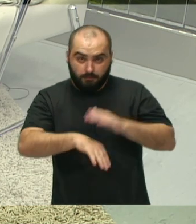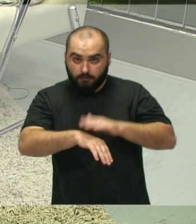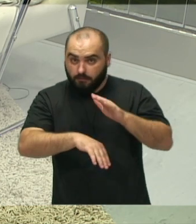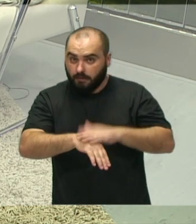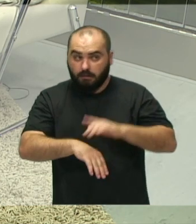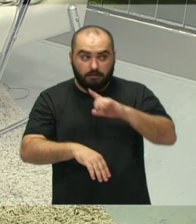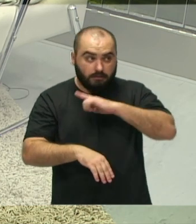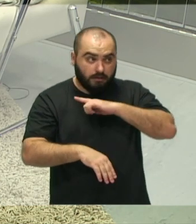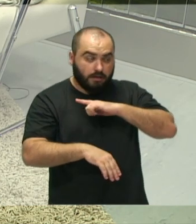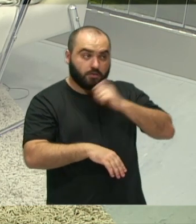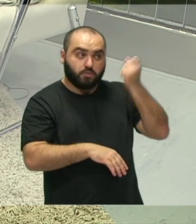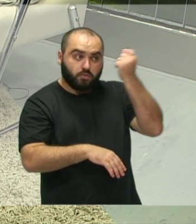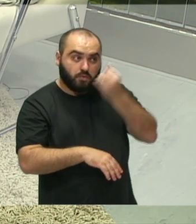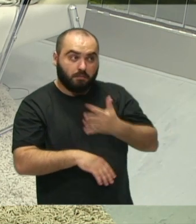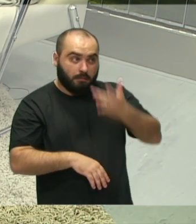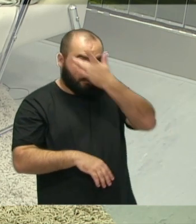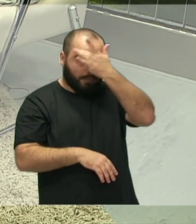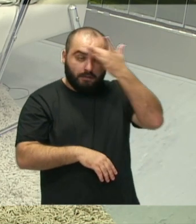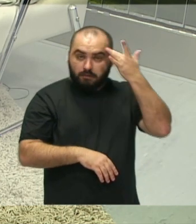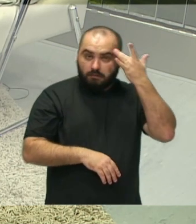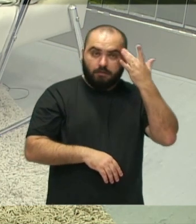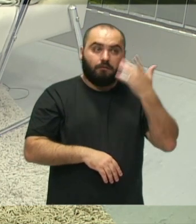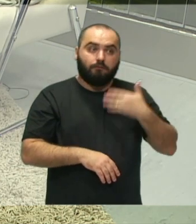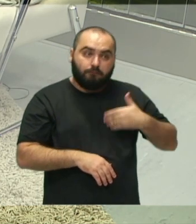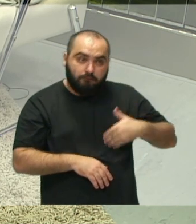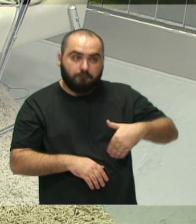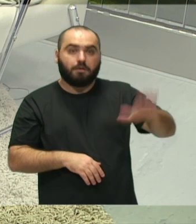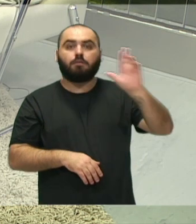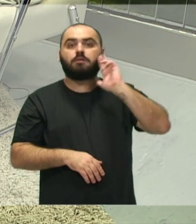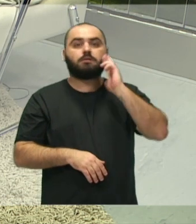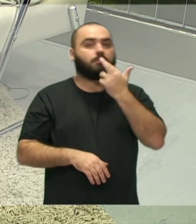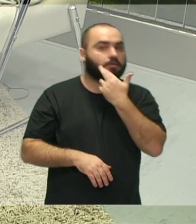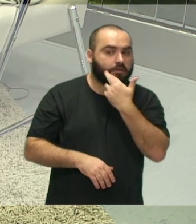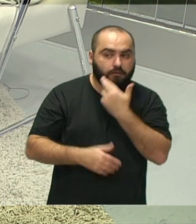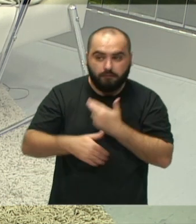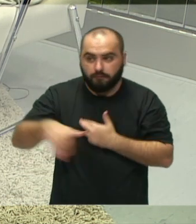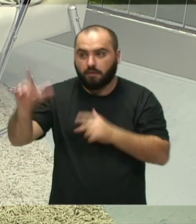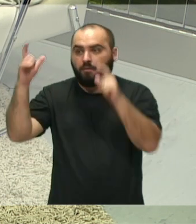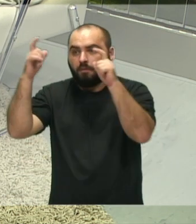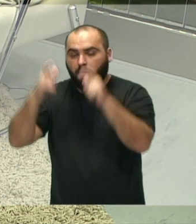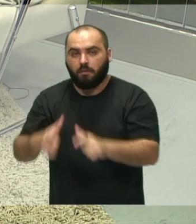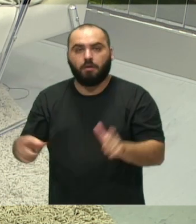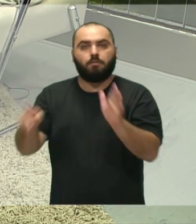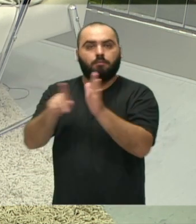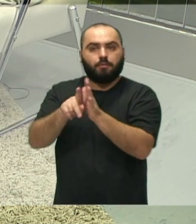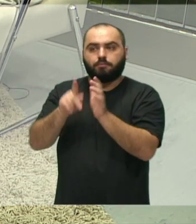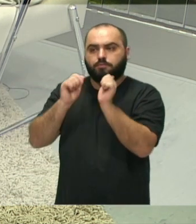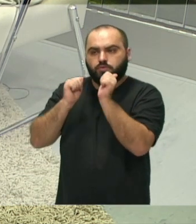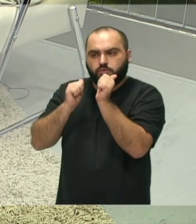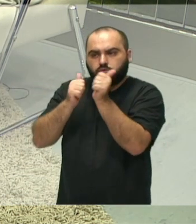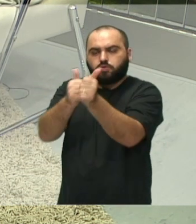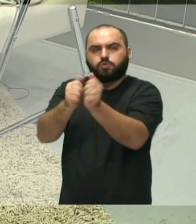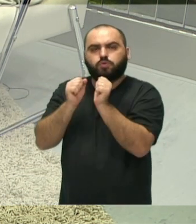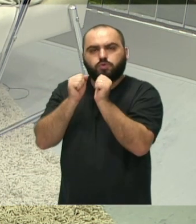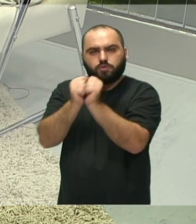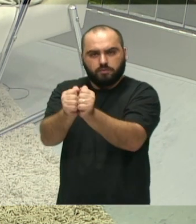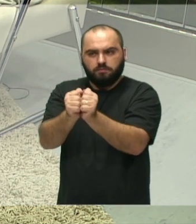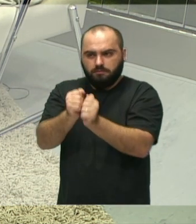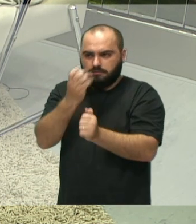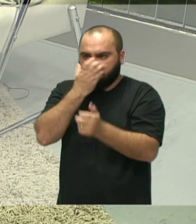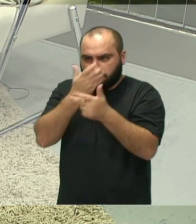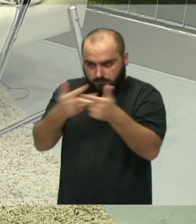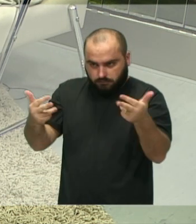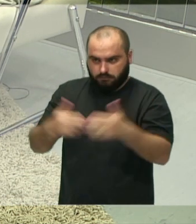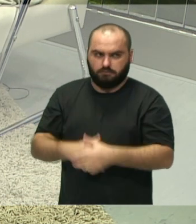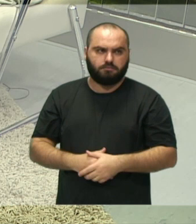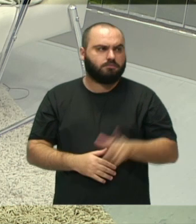de pessoas que vão nos eventos, vão em restaurantes, vão em locais públicos, com a companhia do seu bichinho. É, e